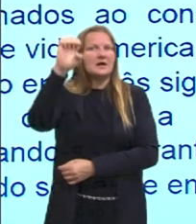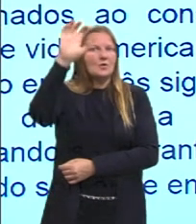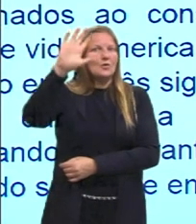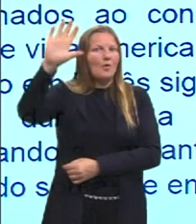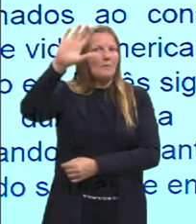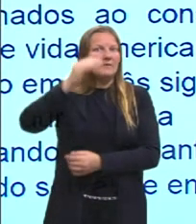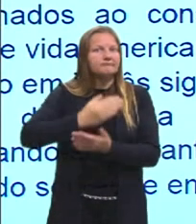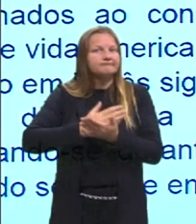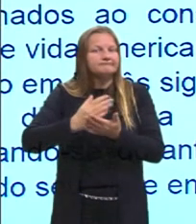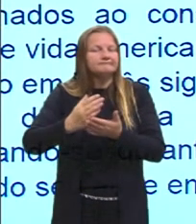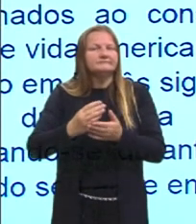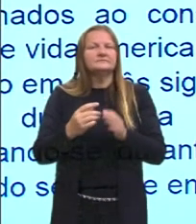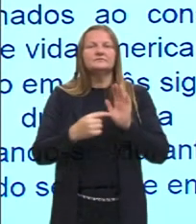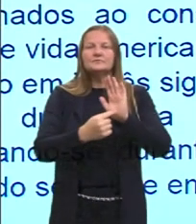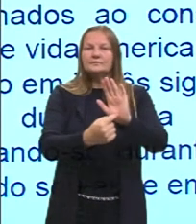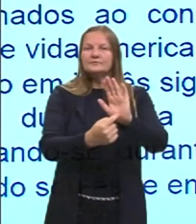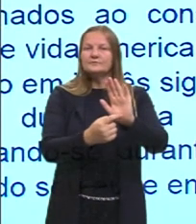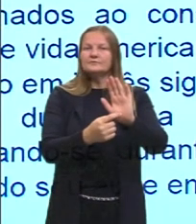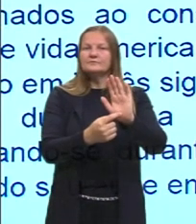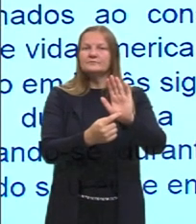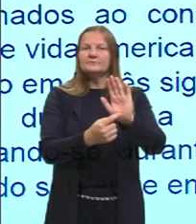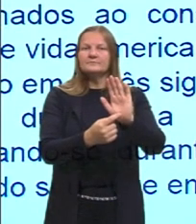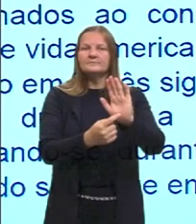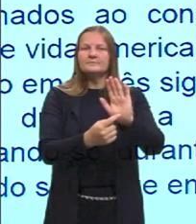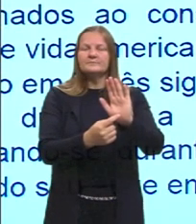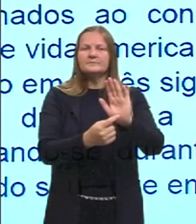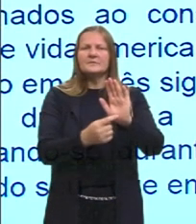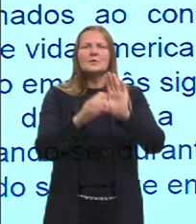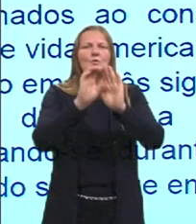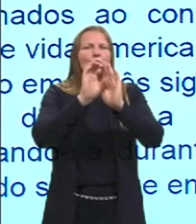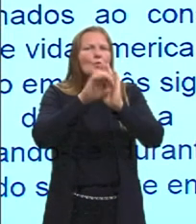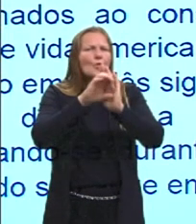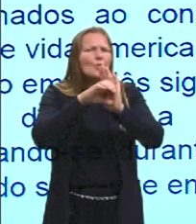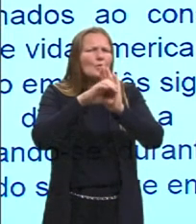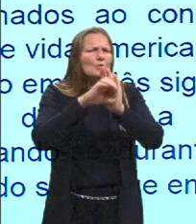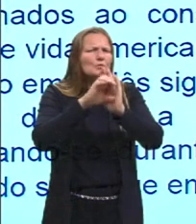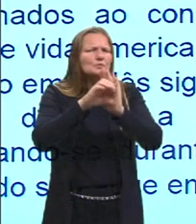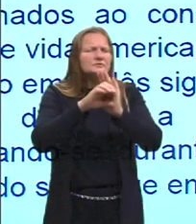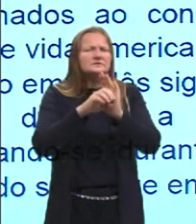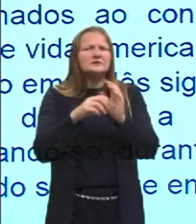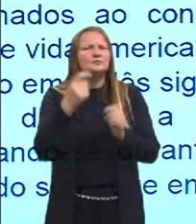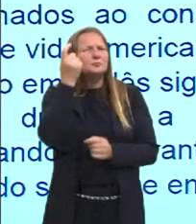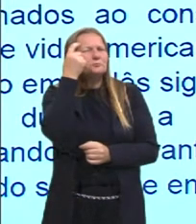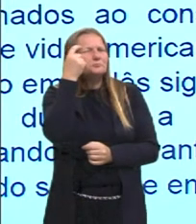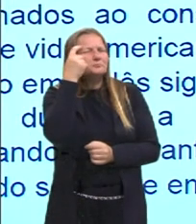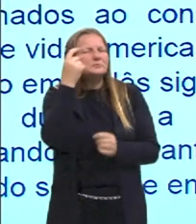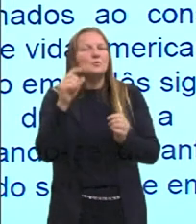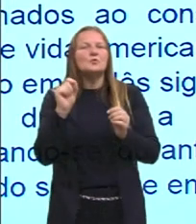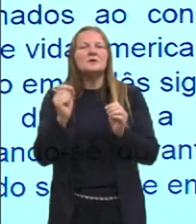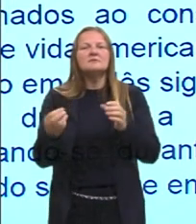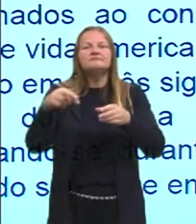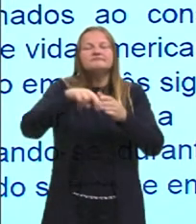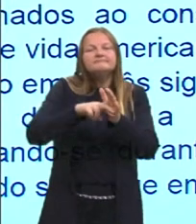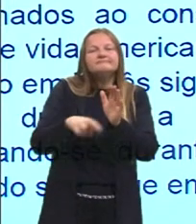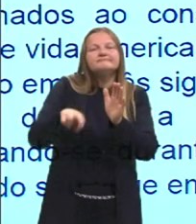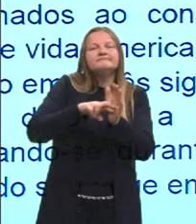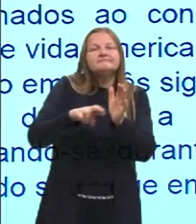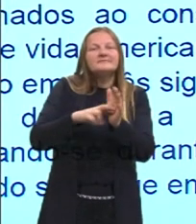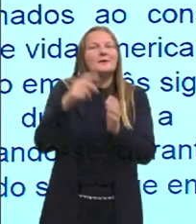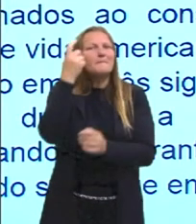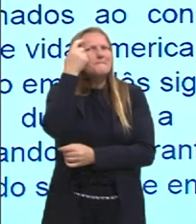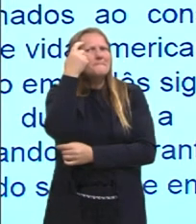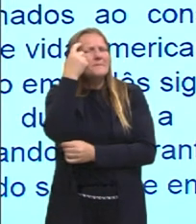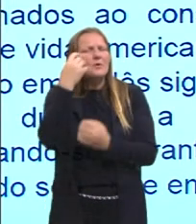indica, ela está pautada na questão dos conceitos, da reflexão. Ou seja, o